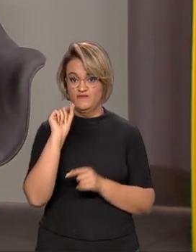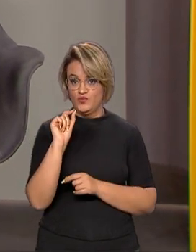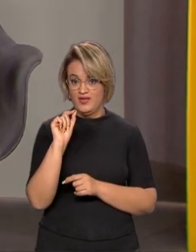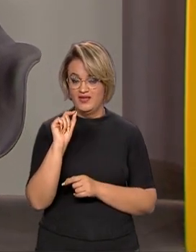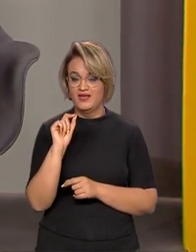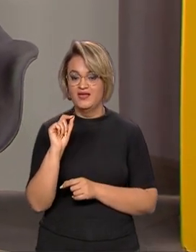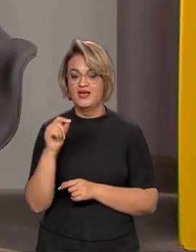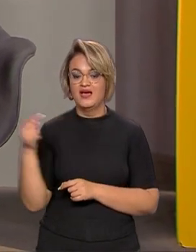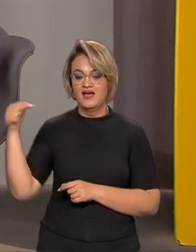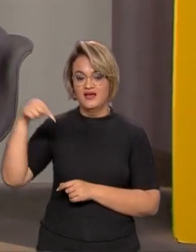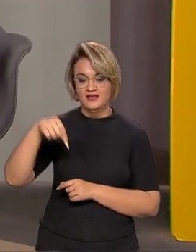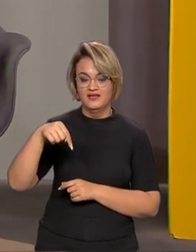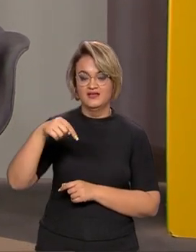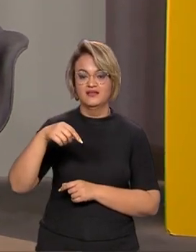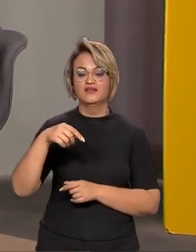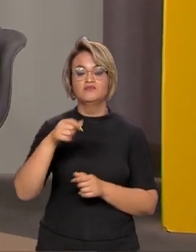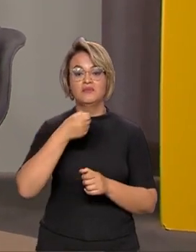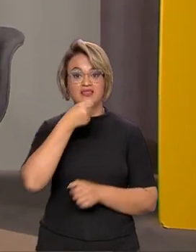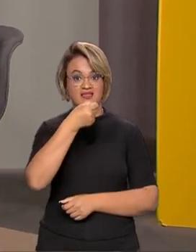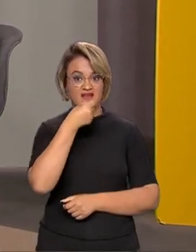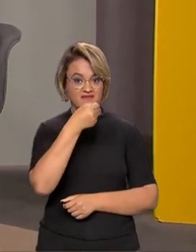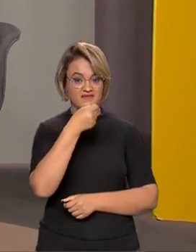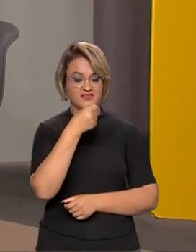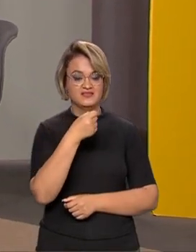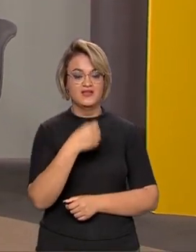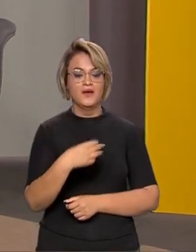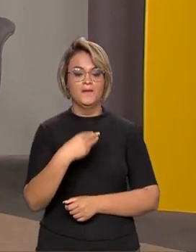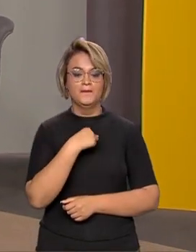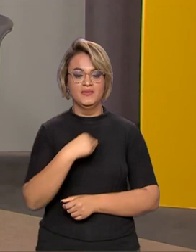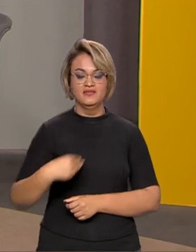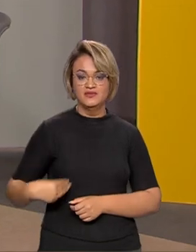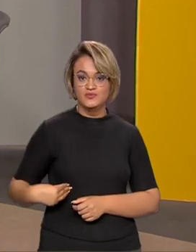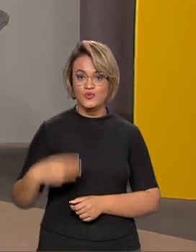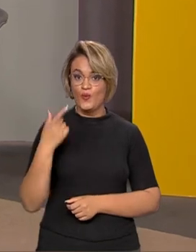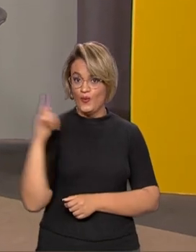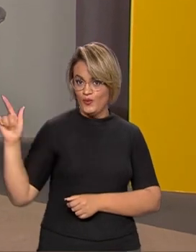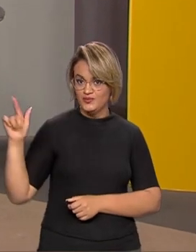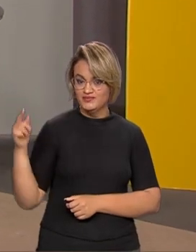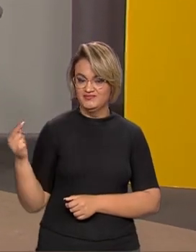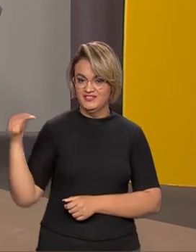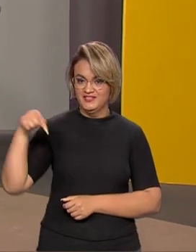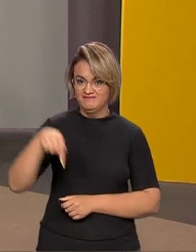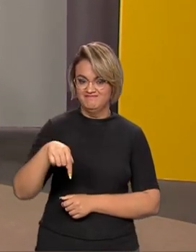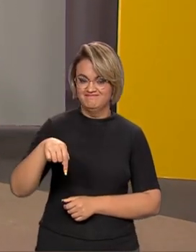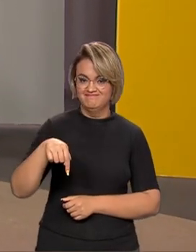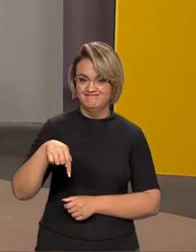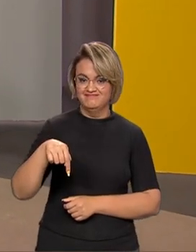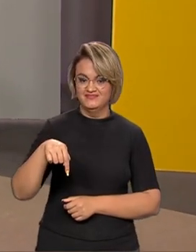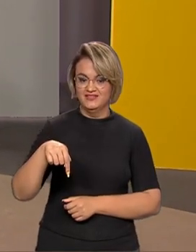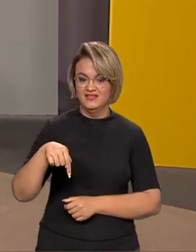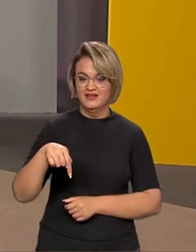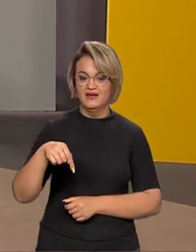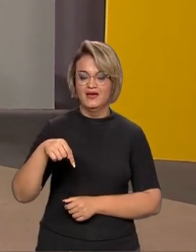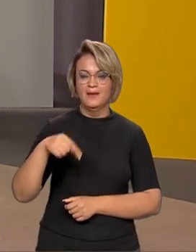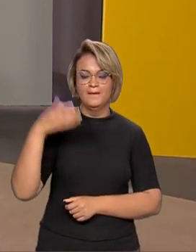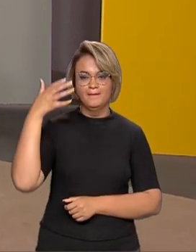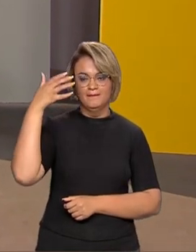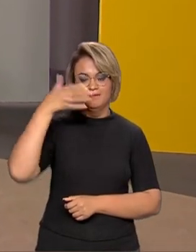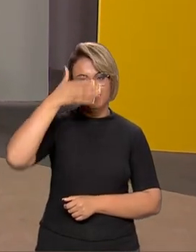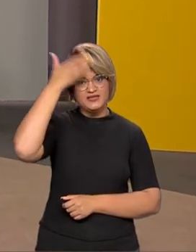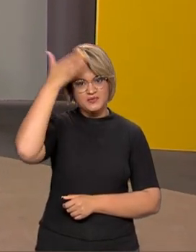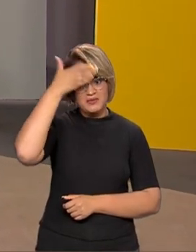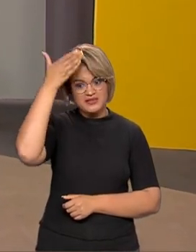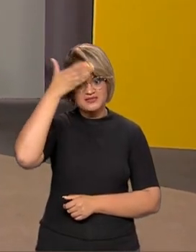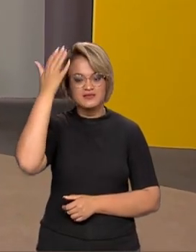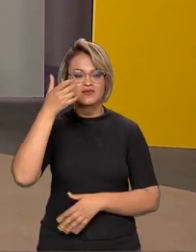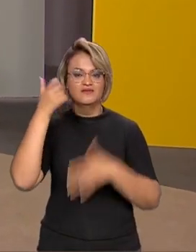receber aqui mais uma entrevista no estúdio. O ministro da Secretaria-Geral da Presidência da República, Márcio Macedo, para conversar